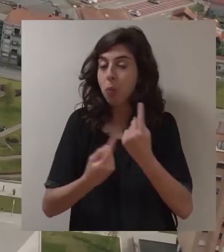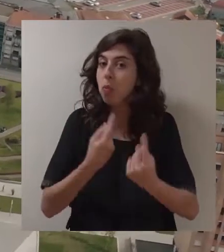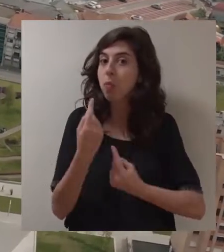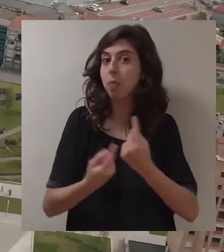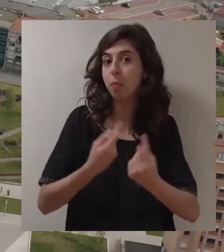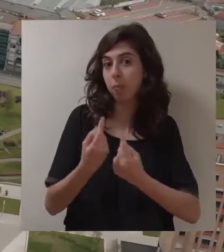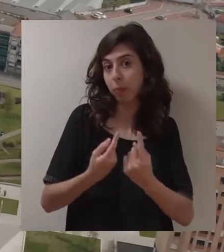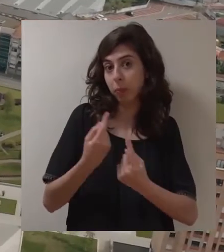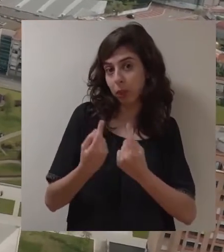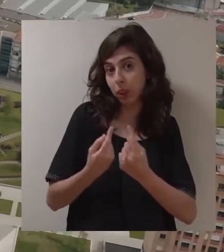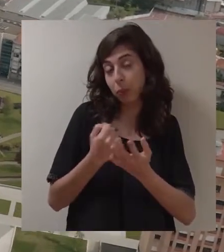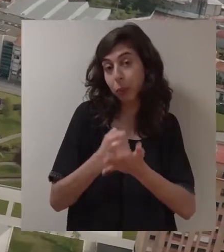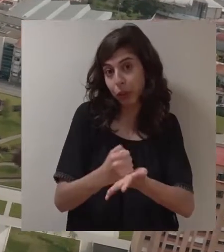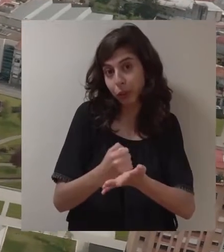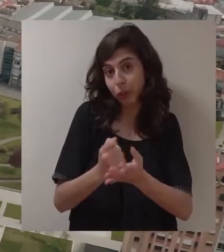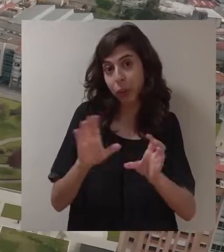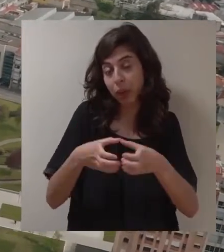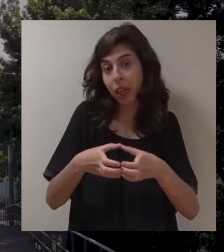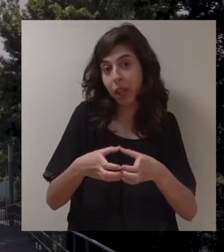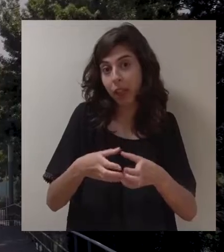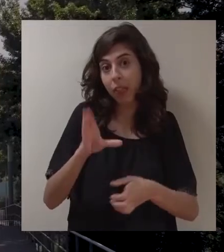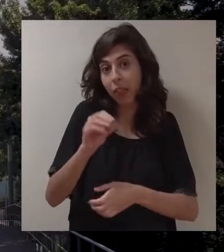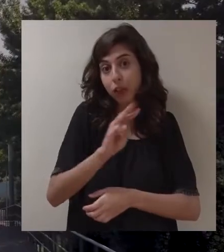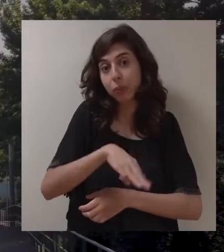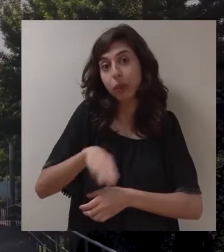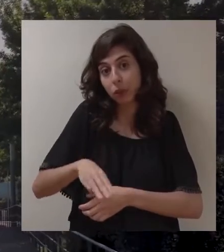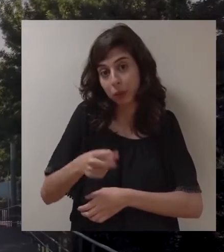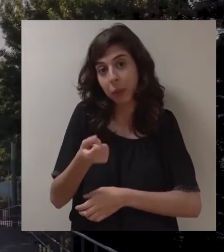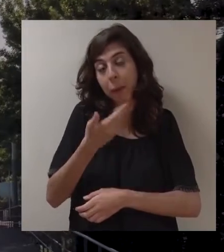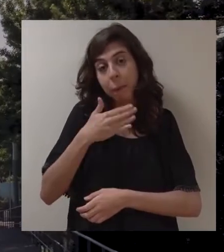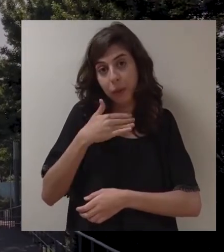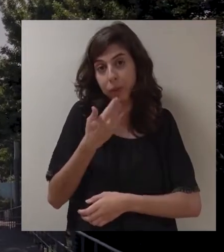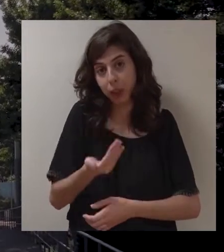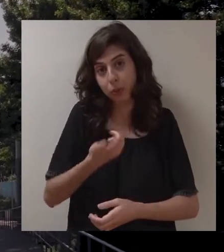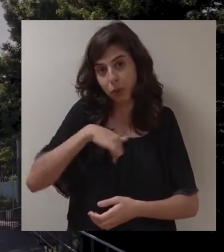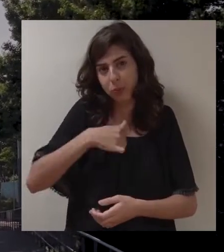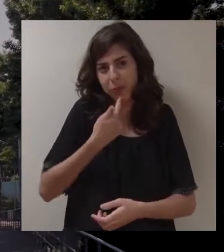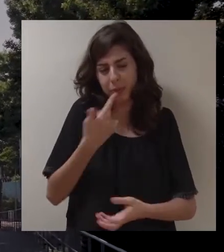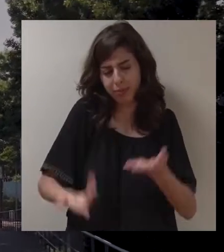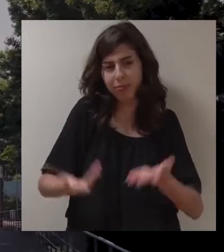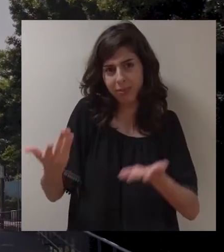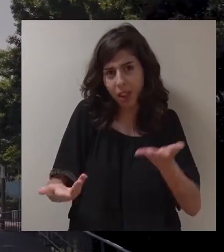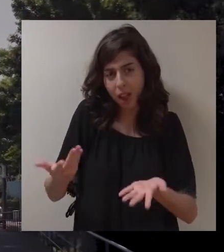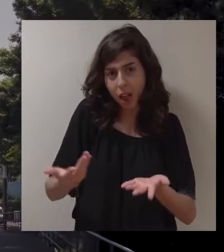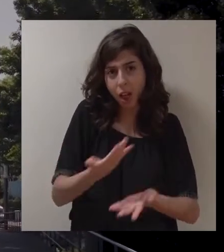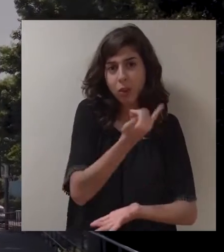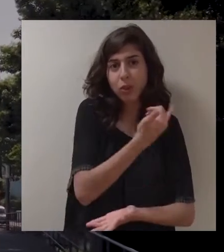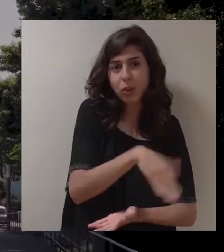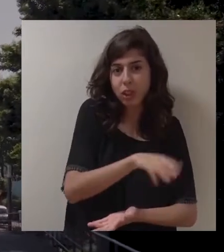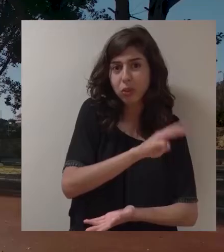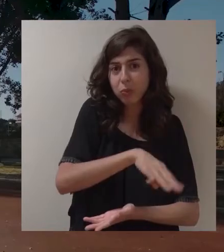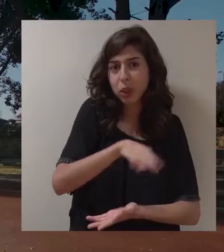compartilhações do quadro comunitário. 10 milhões de empréstimo. Eu acho que se percebe a escala de grandeza.